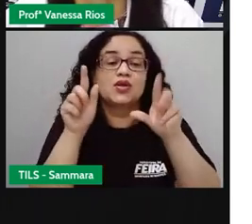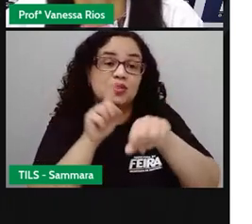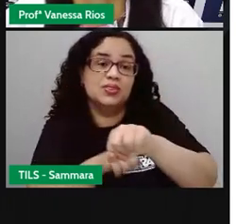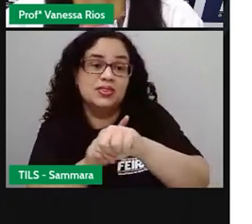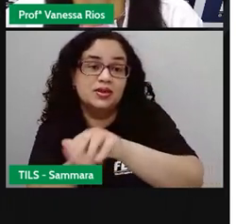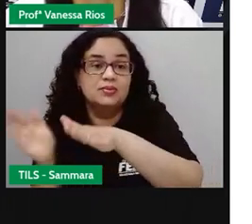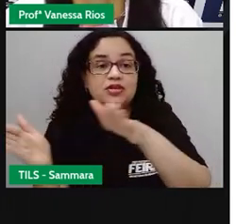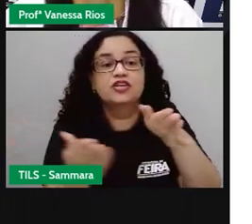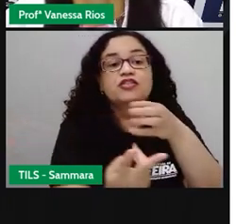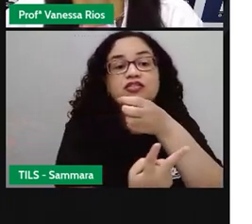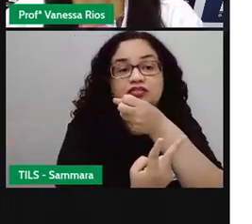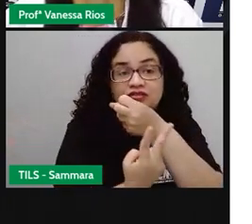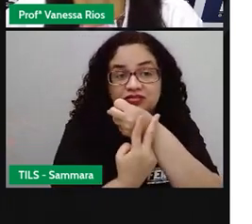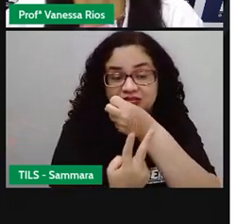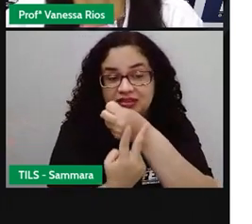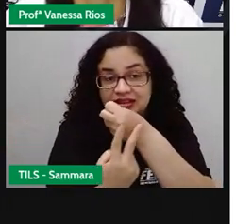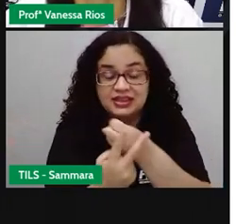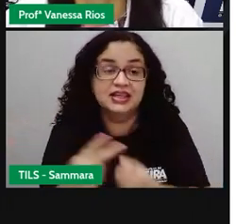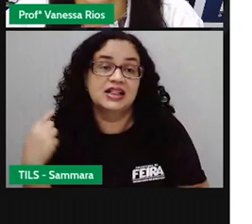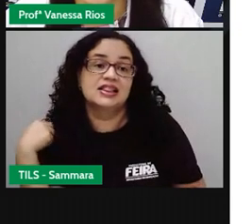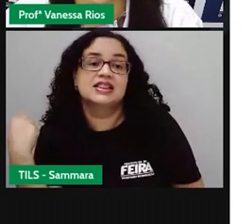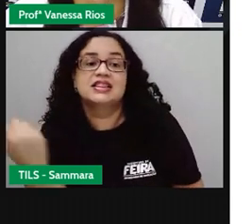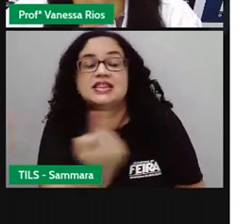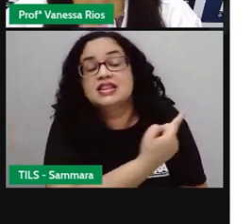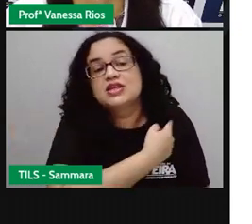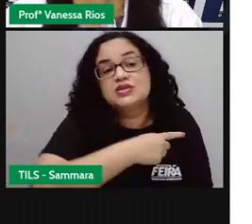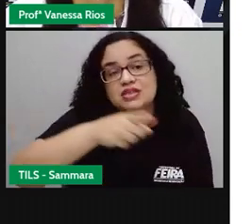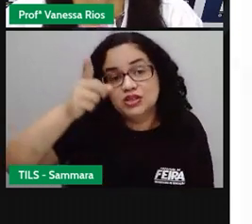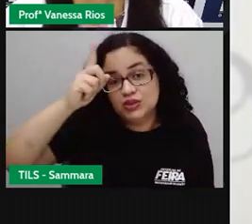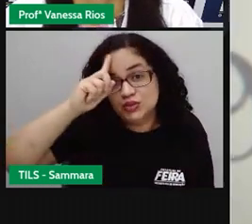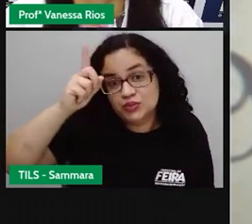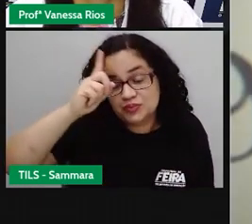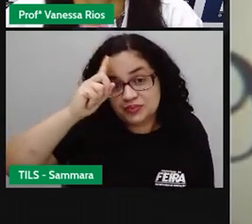verbais nos verbos da nossa rotina.